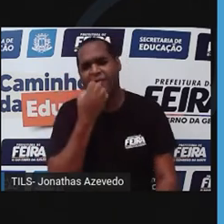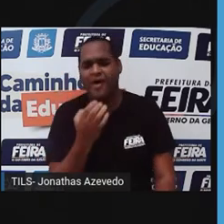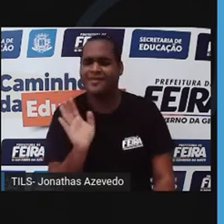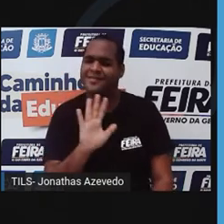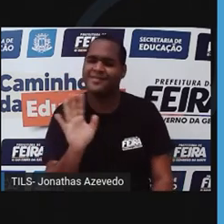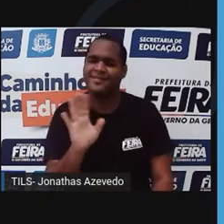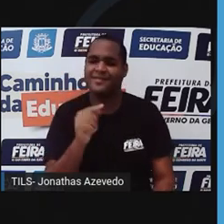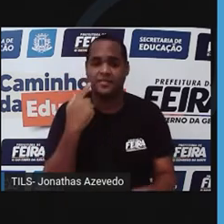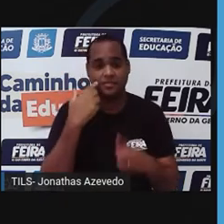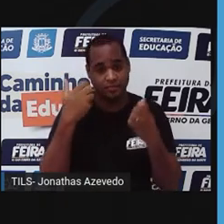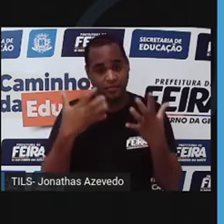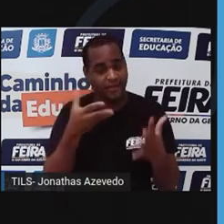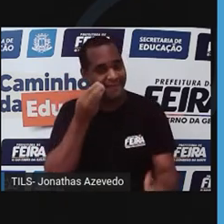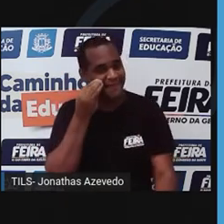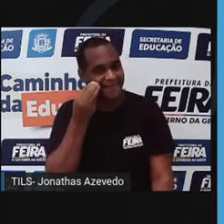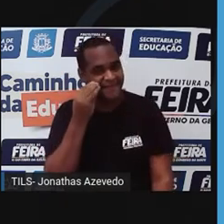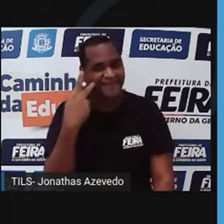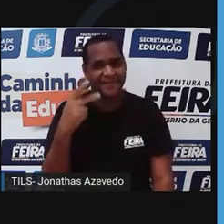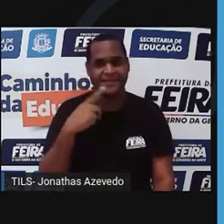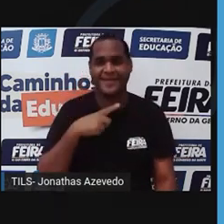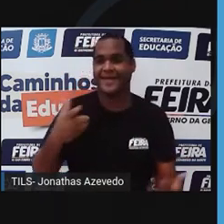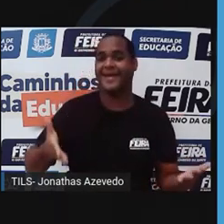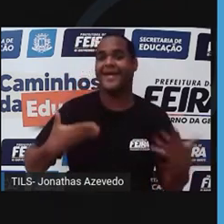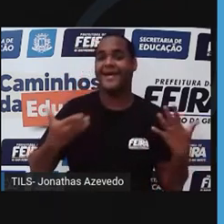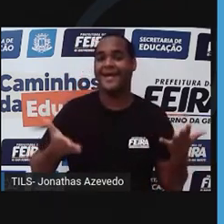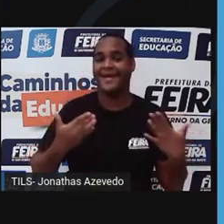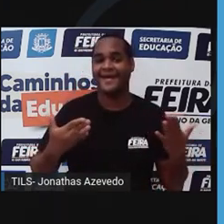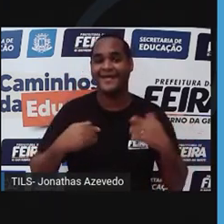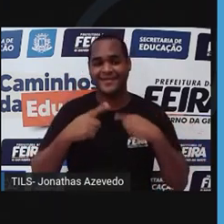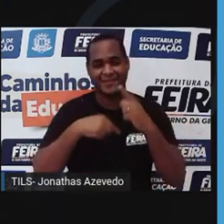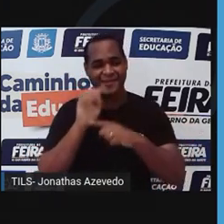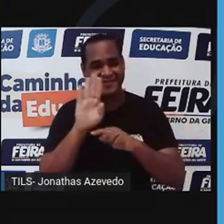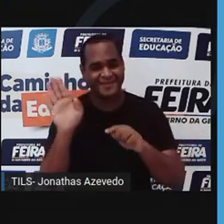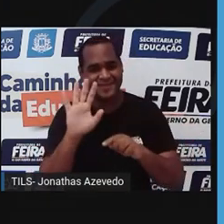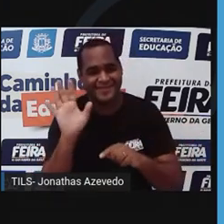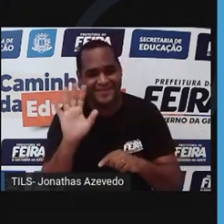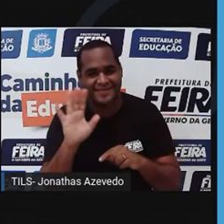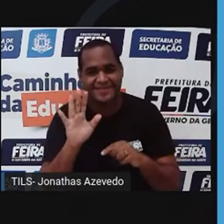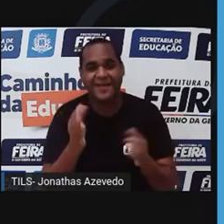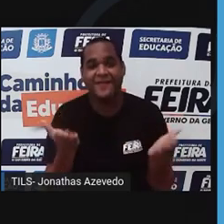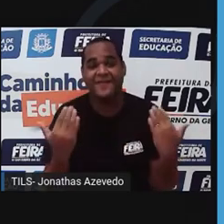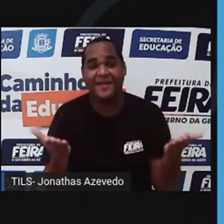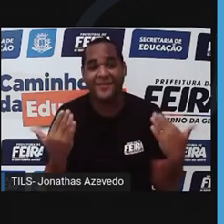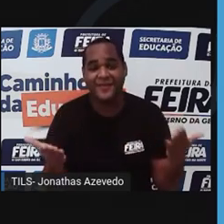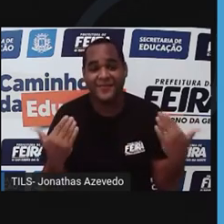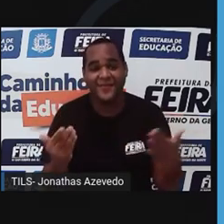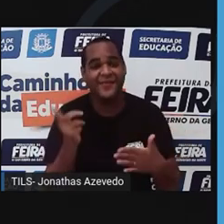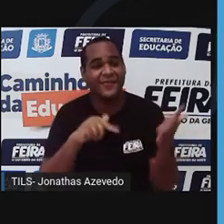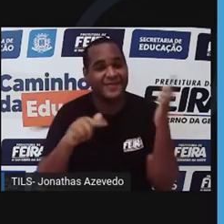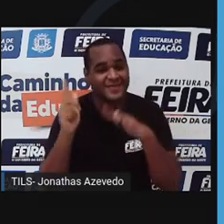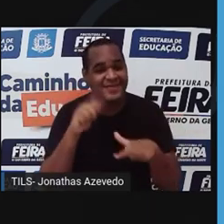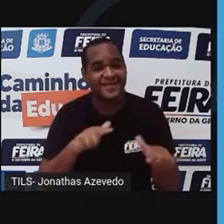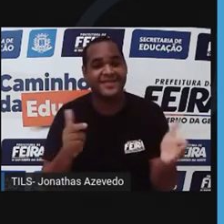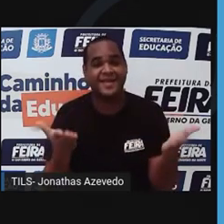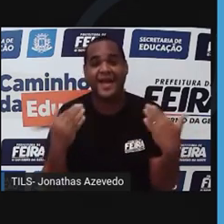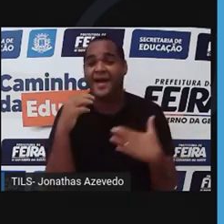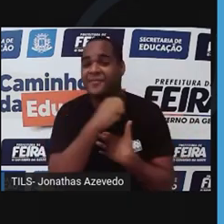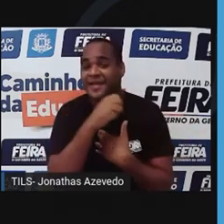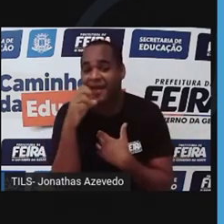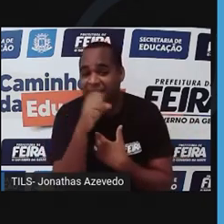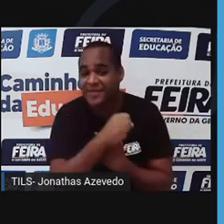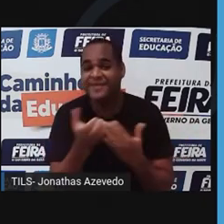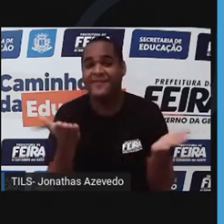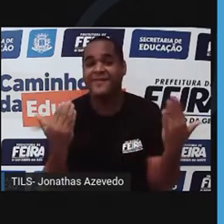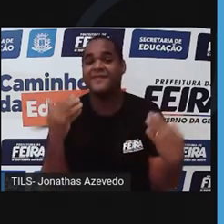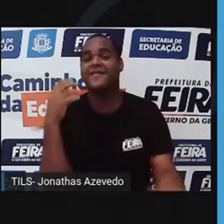Bom, eu vou tentar torcer com mais entusiasmo. Até mais, amigos! Vamos! Vocês conseguem! Mais rápido!